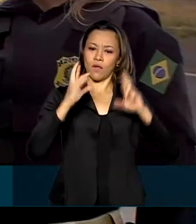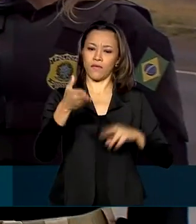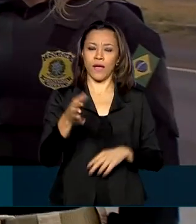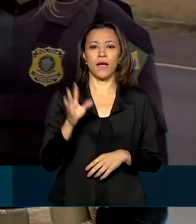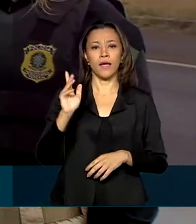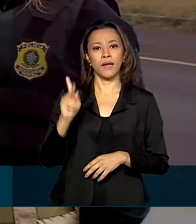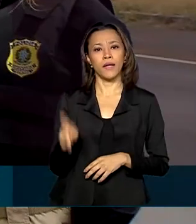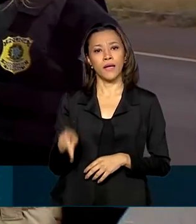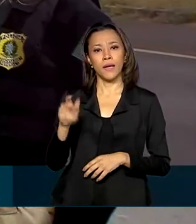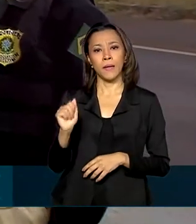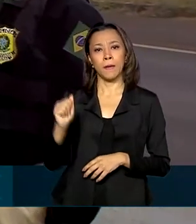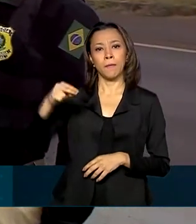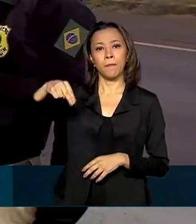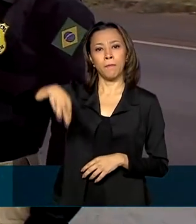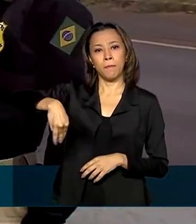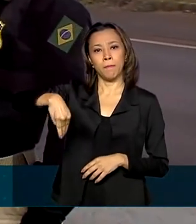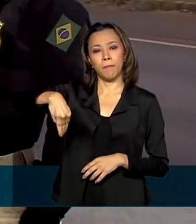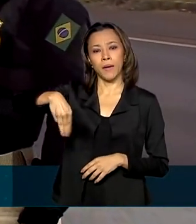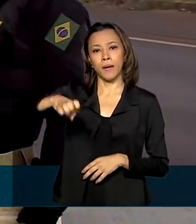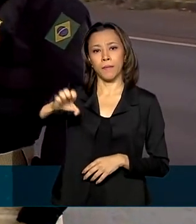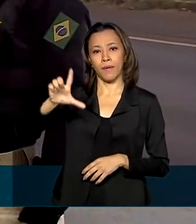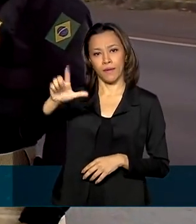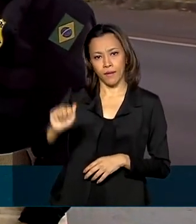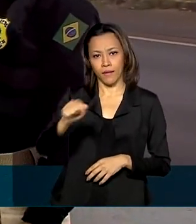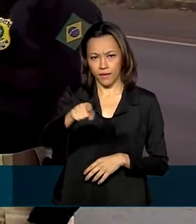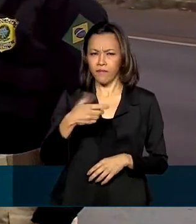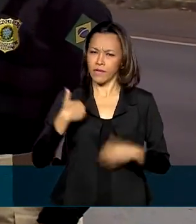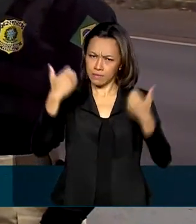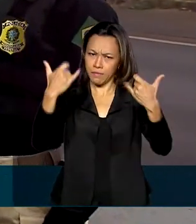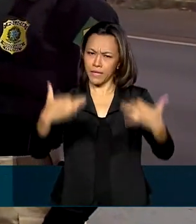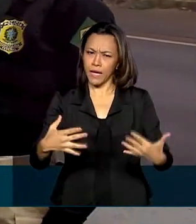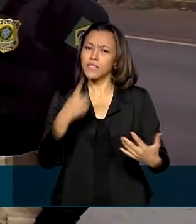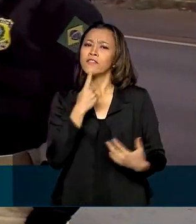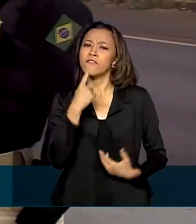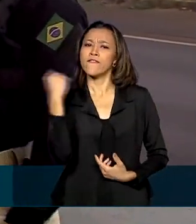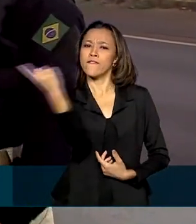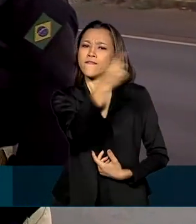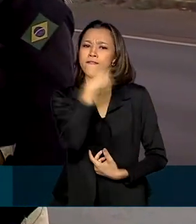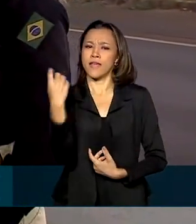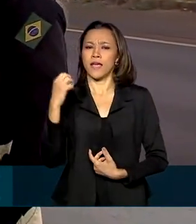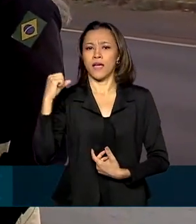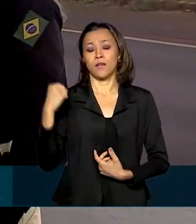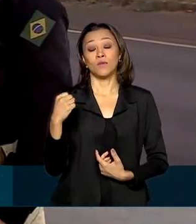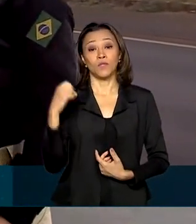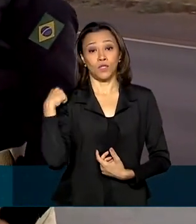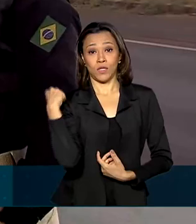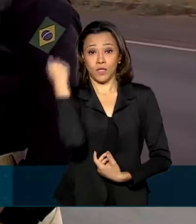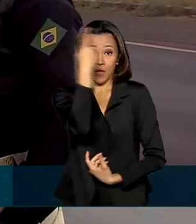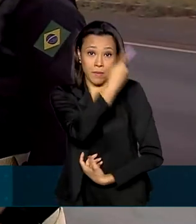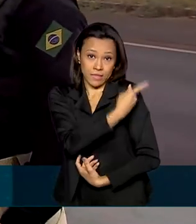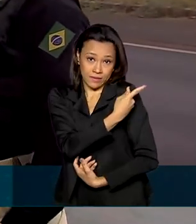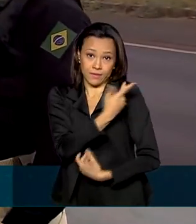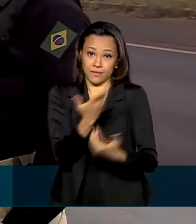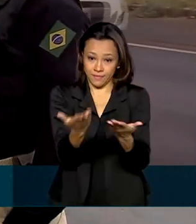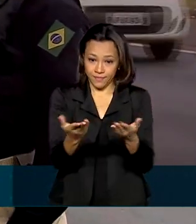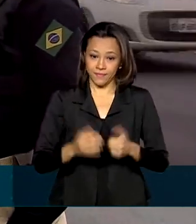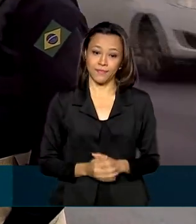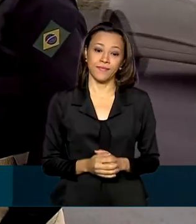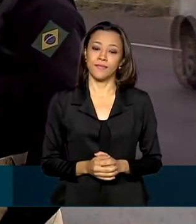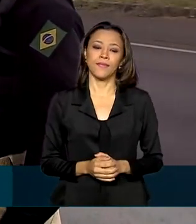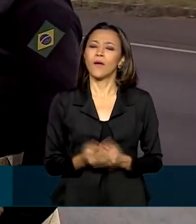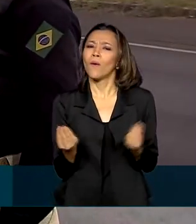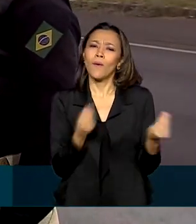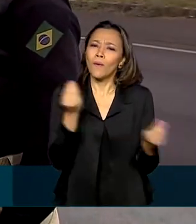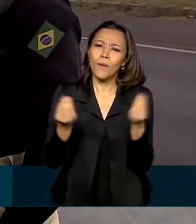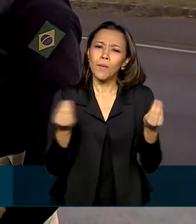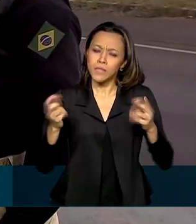Vieira, que vai falar sobre essa Operação Aparecida 2020, né, Pamela, bom dia. Bom dia, Daniele, bom dia a todos. Bem, Pamela, então como